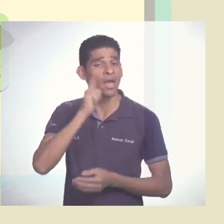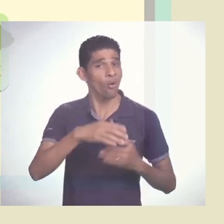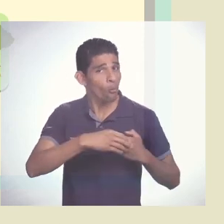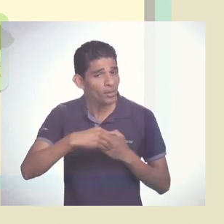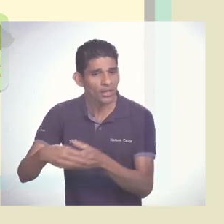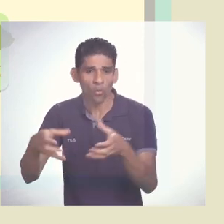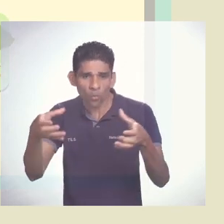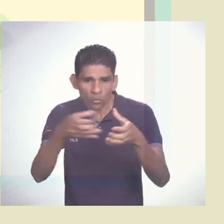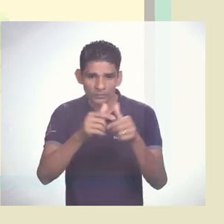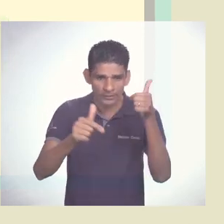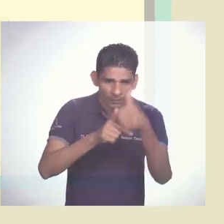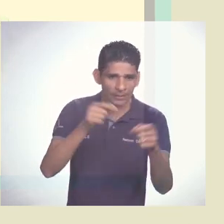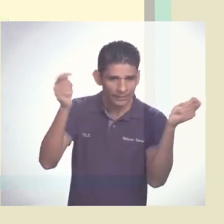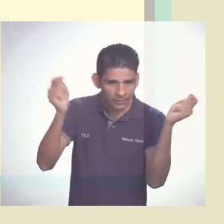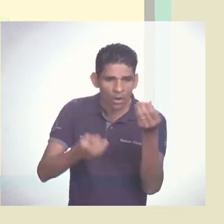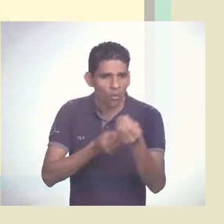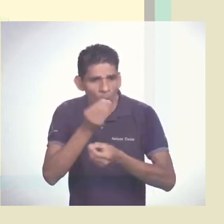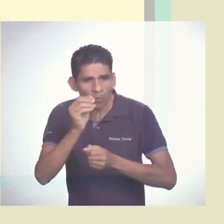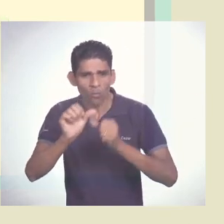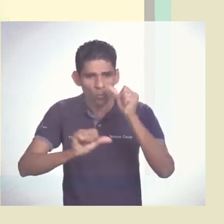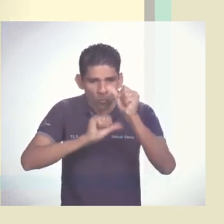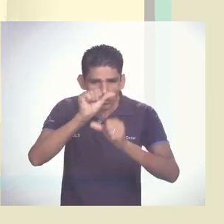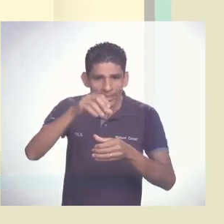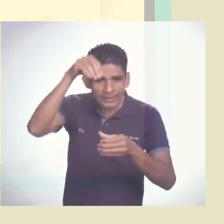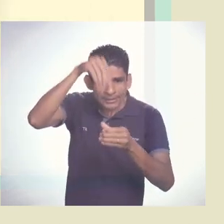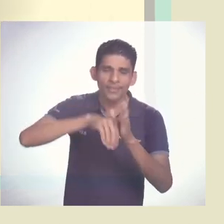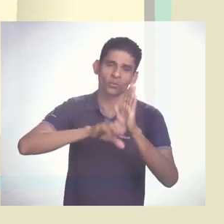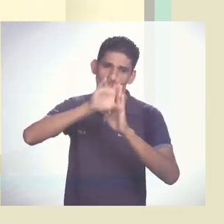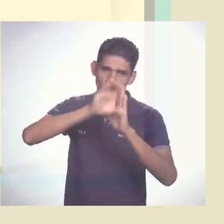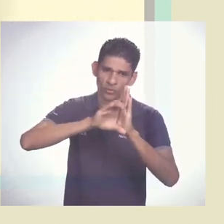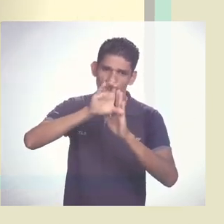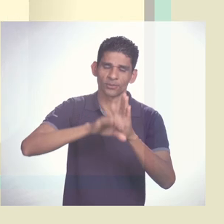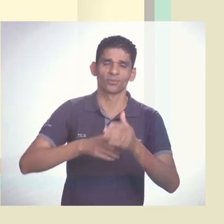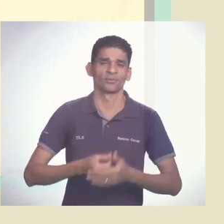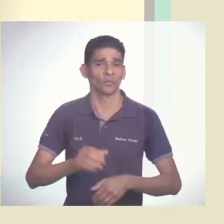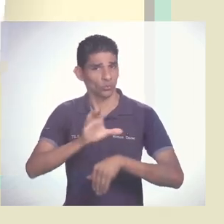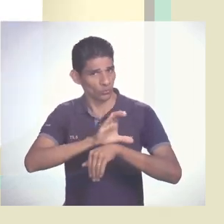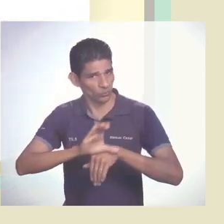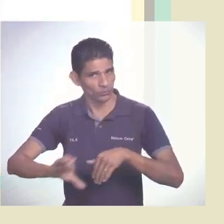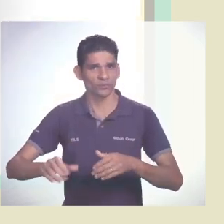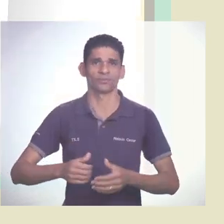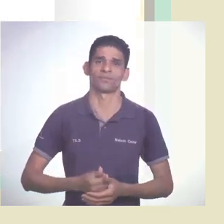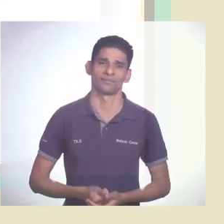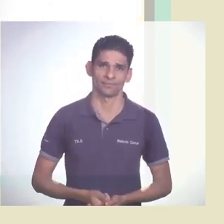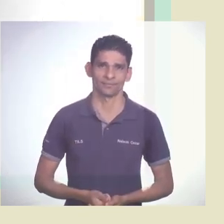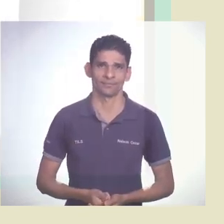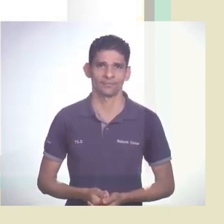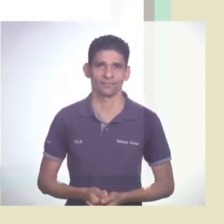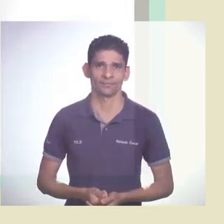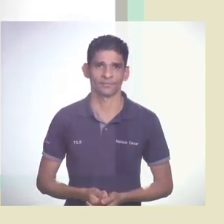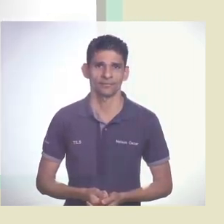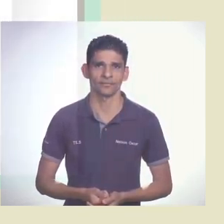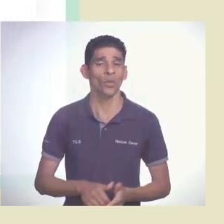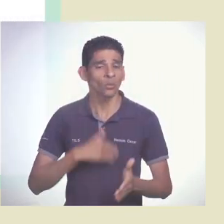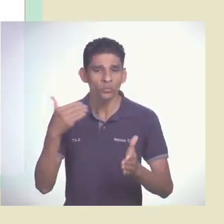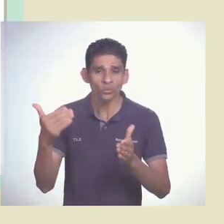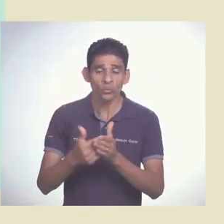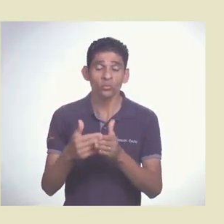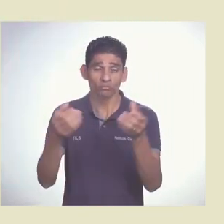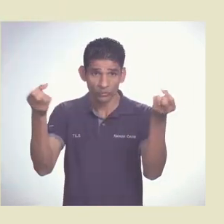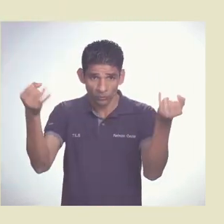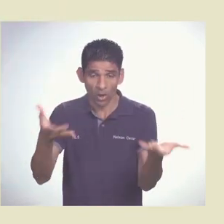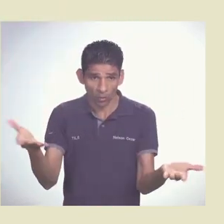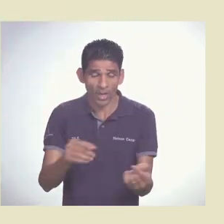mudança. Tudo o que você viu aqui descreve a construção do documento que servirá de guia para os